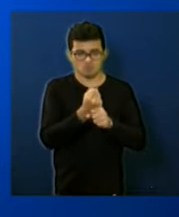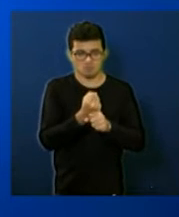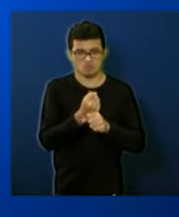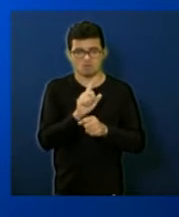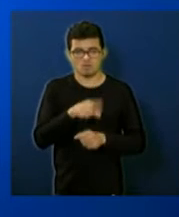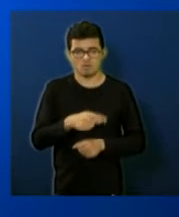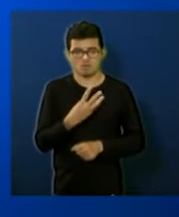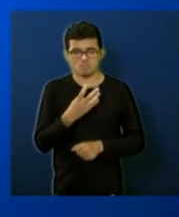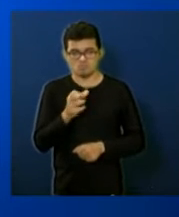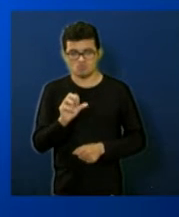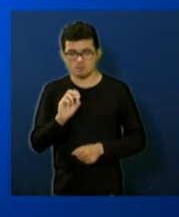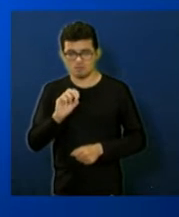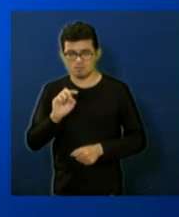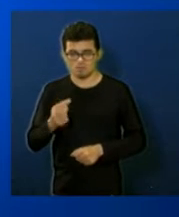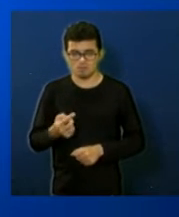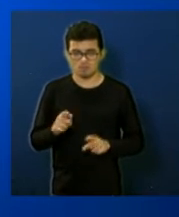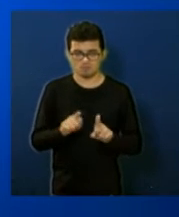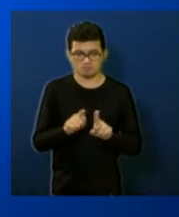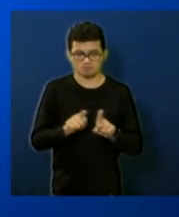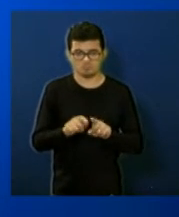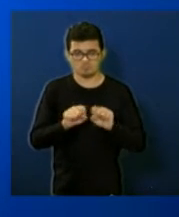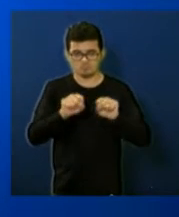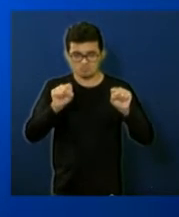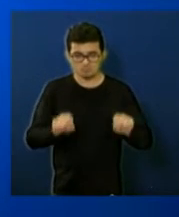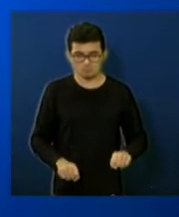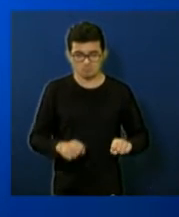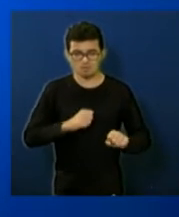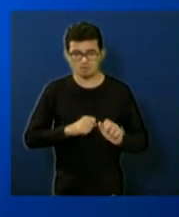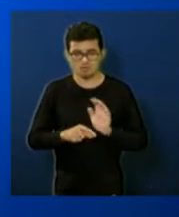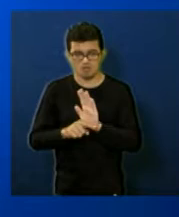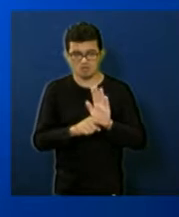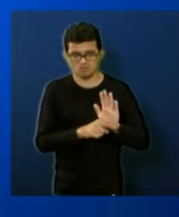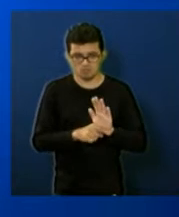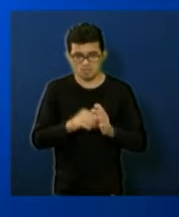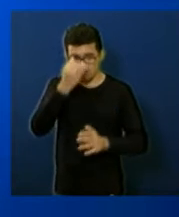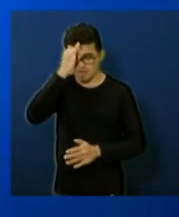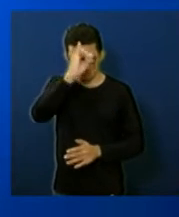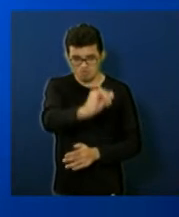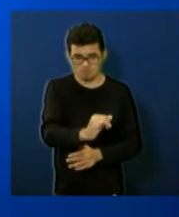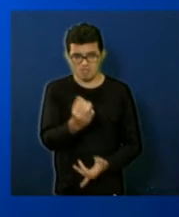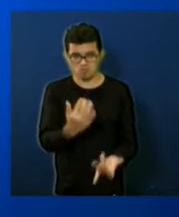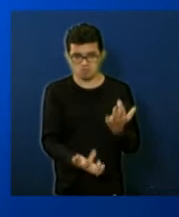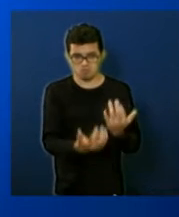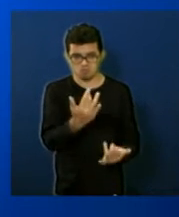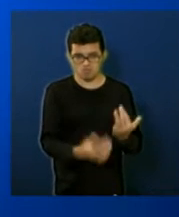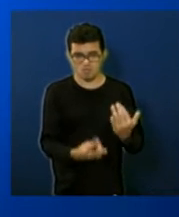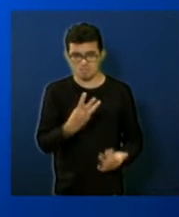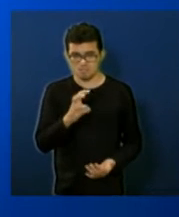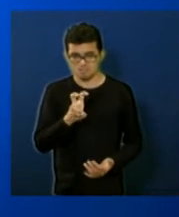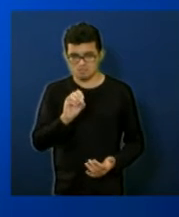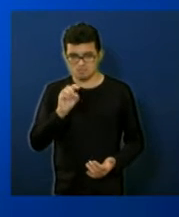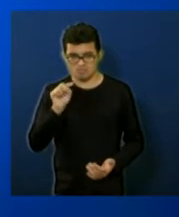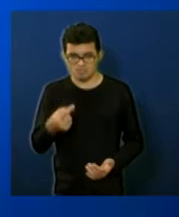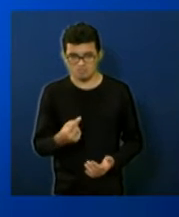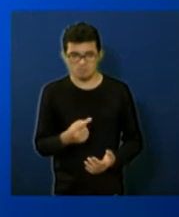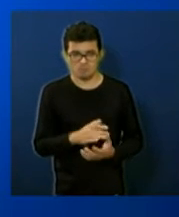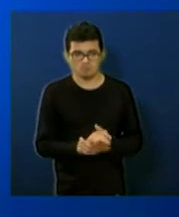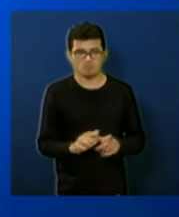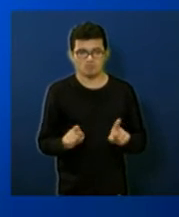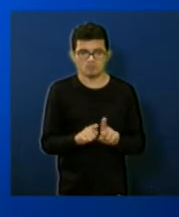490 mil sistema de proteção e combate a incêndios na estação tratamento de resíduos sólidos 350 mil